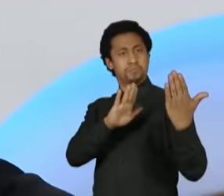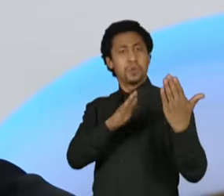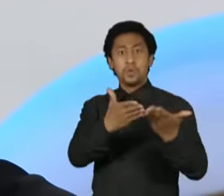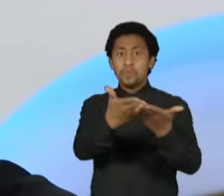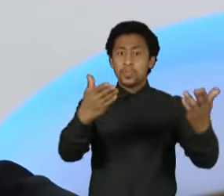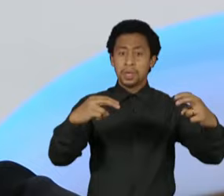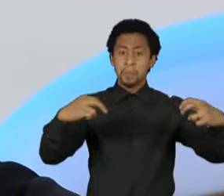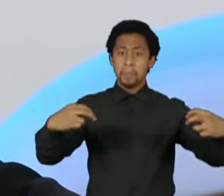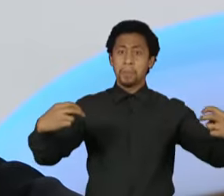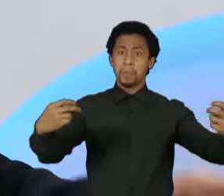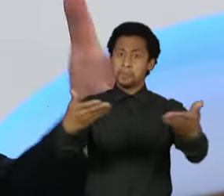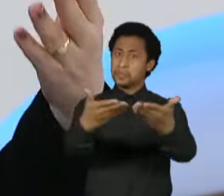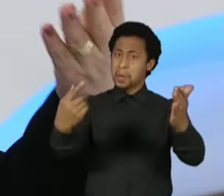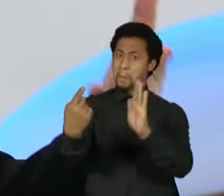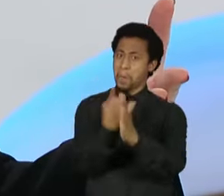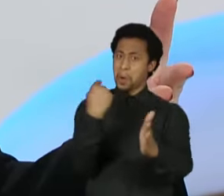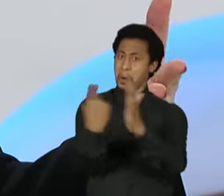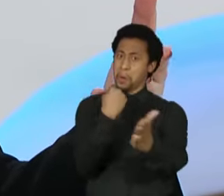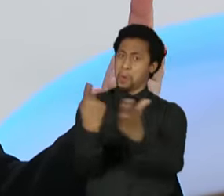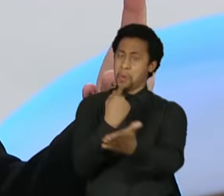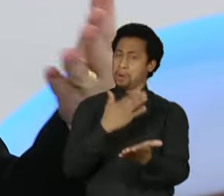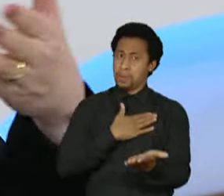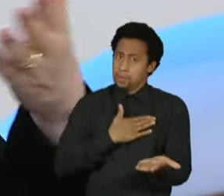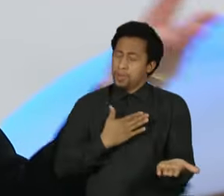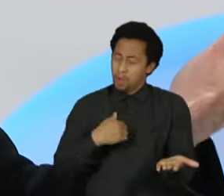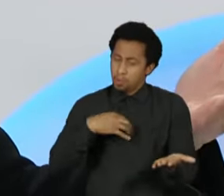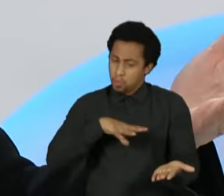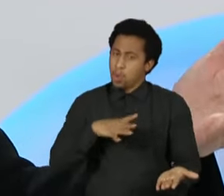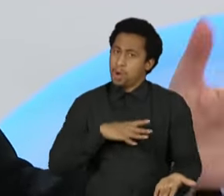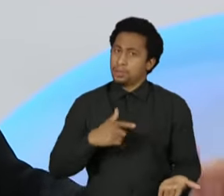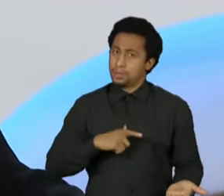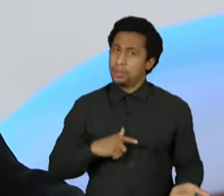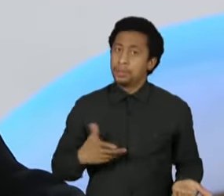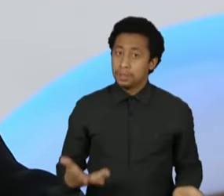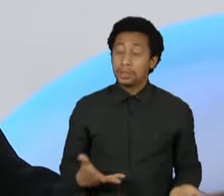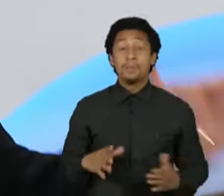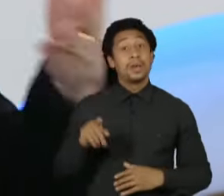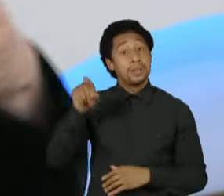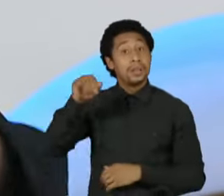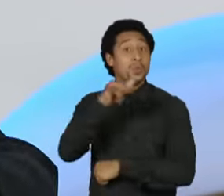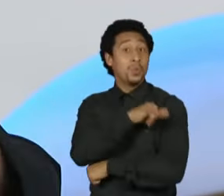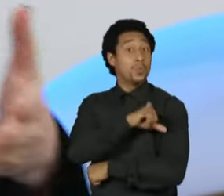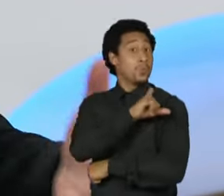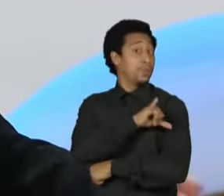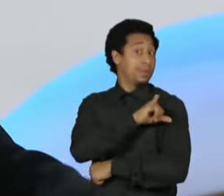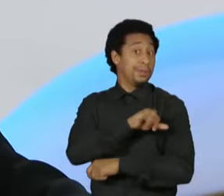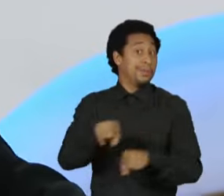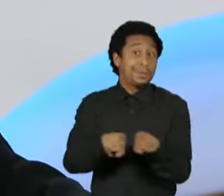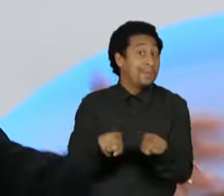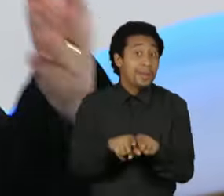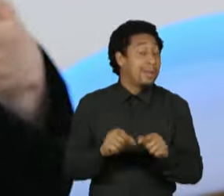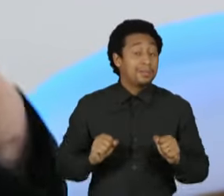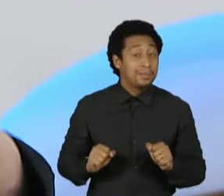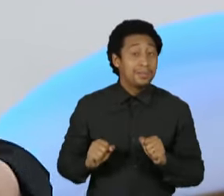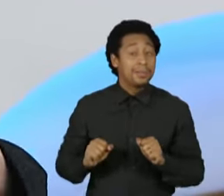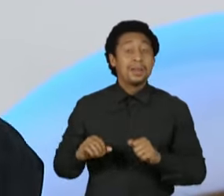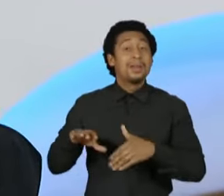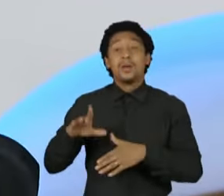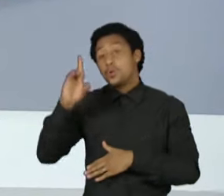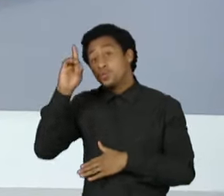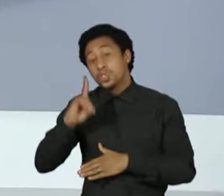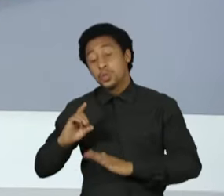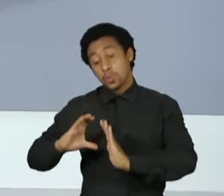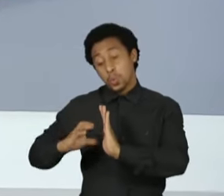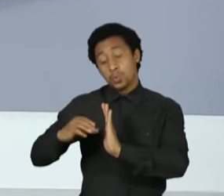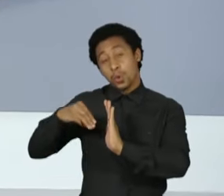personagens que vocês citaram. E se você me permitir, Thaís, no caso do Rio de Janeiro não é diferente. Quem está no diretório lá, também,